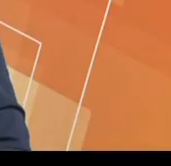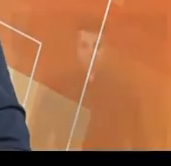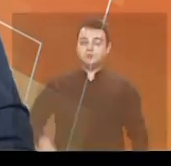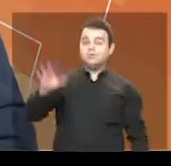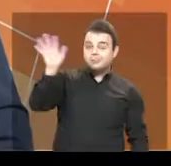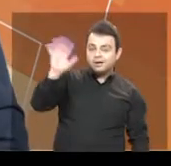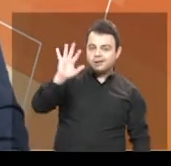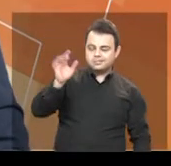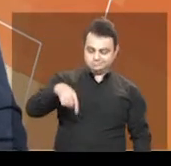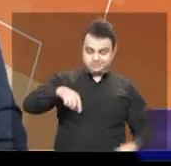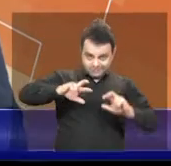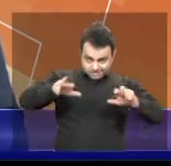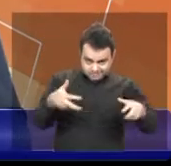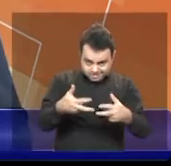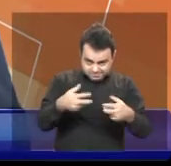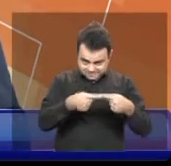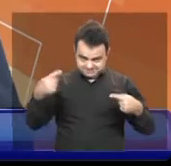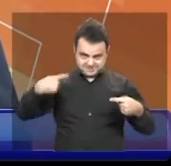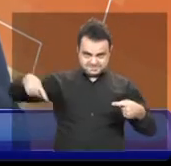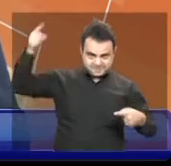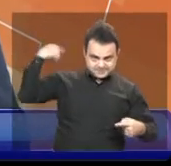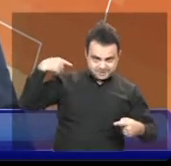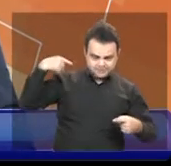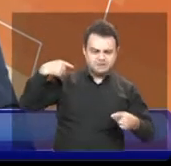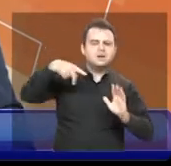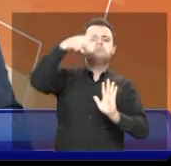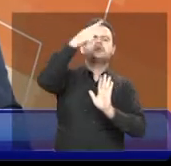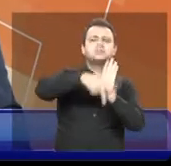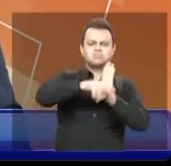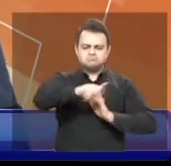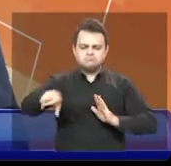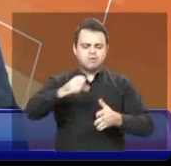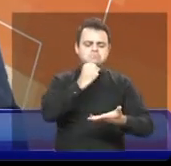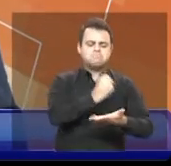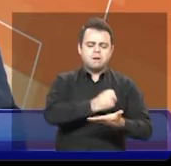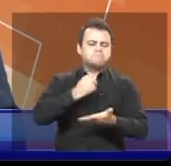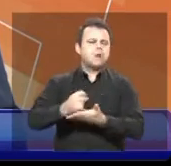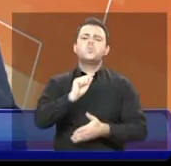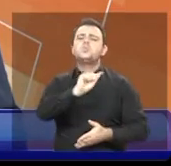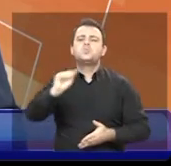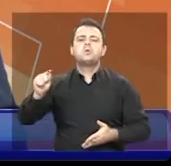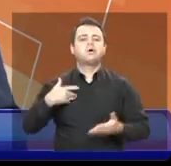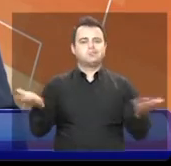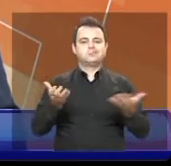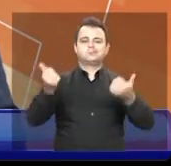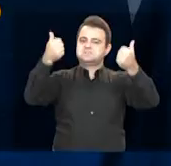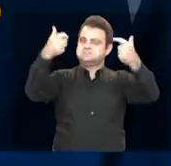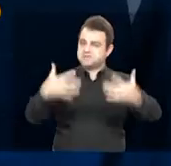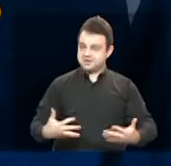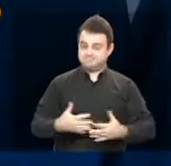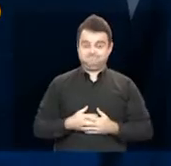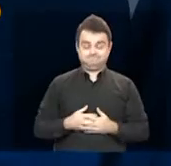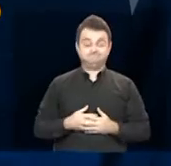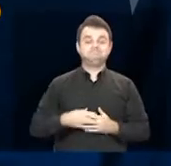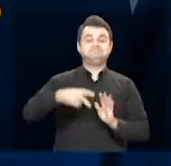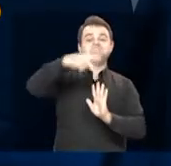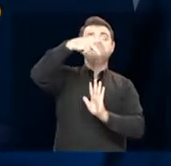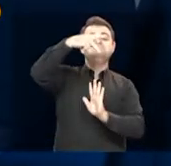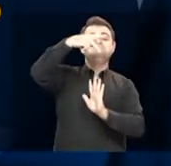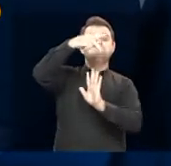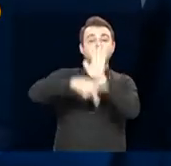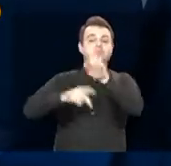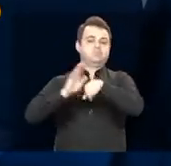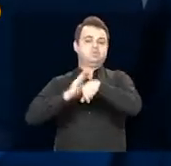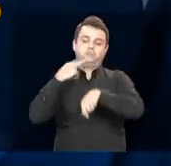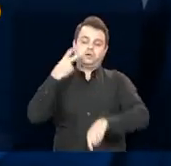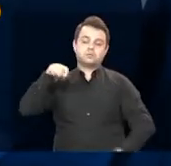Olá, eu falo agora sobre os projetos protocolados na última semana aqui na Câmara de São José do Rio Preto. O vereador Jean Charles